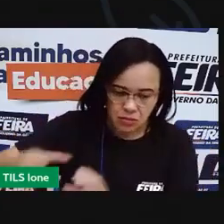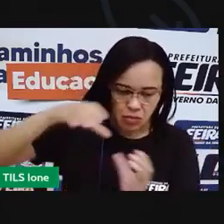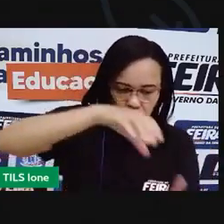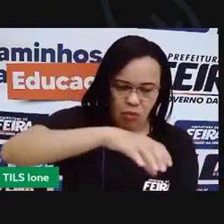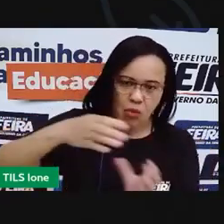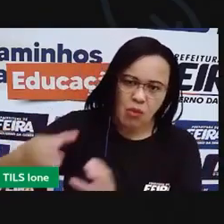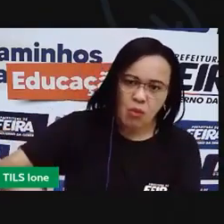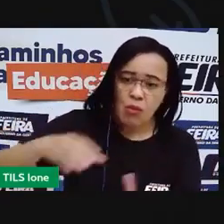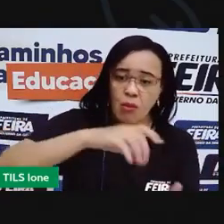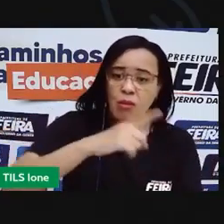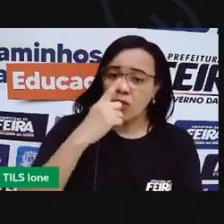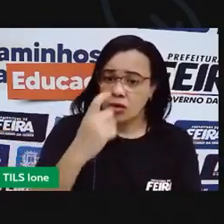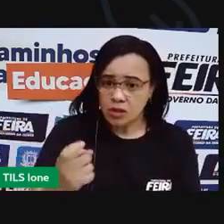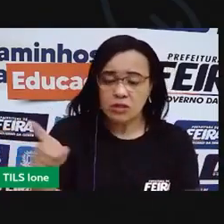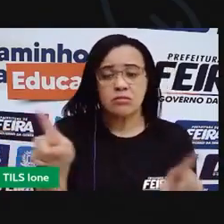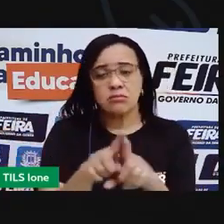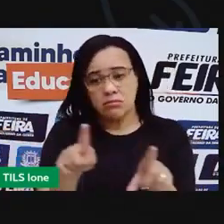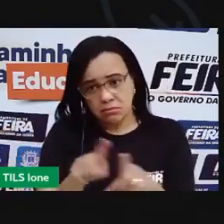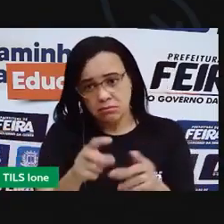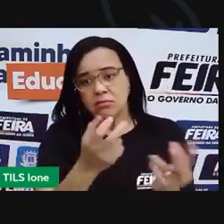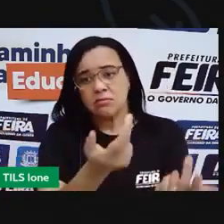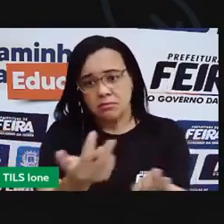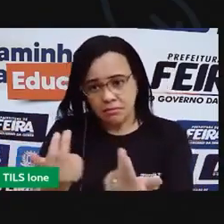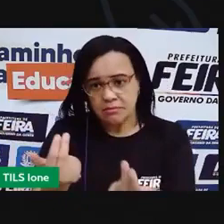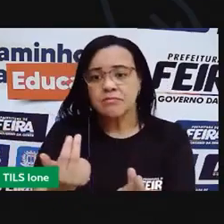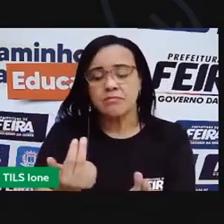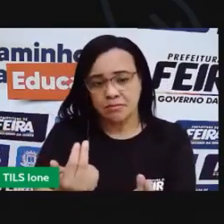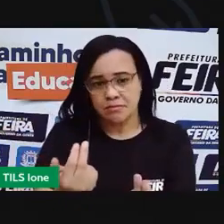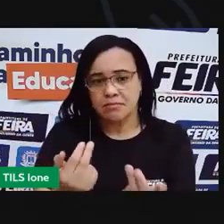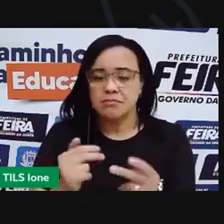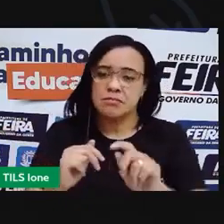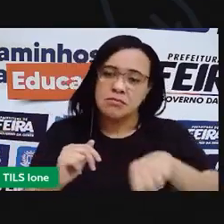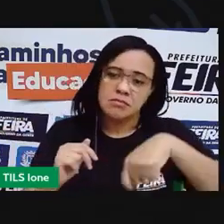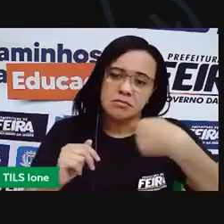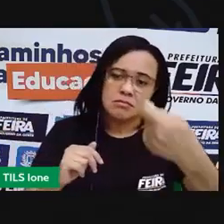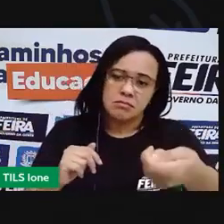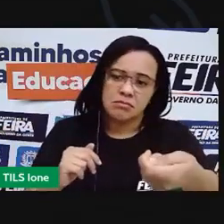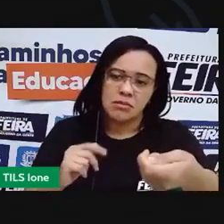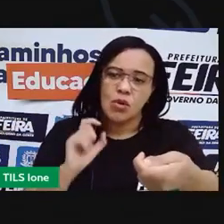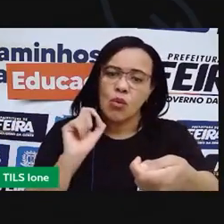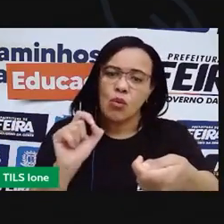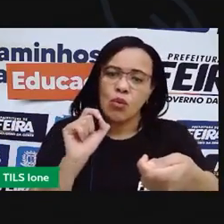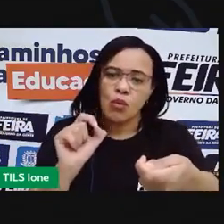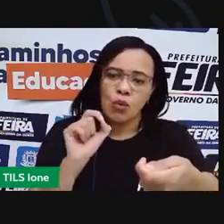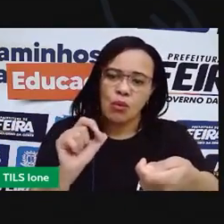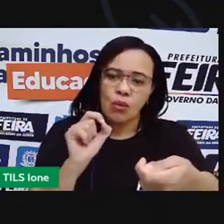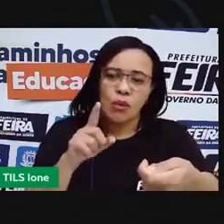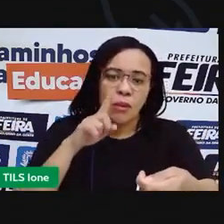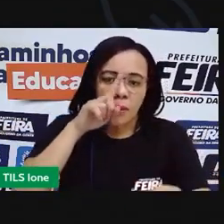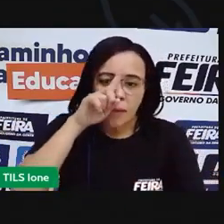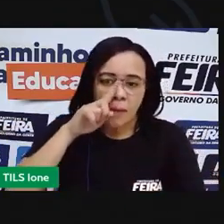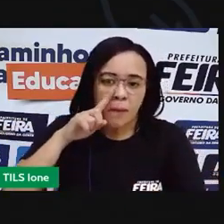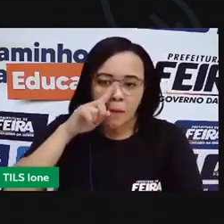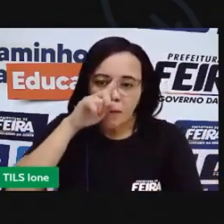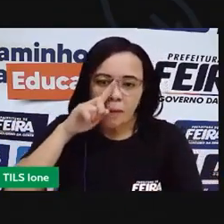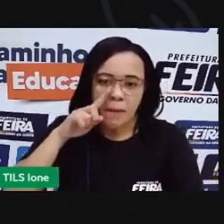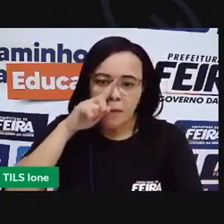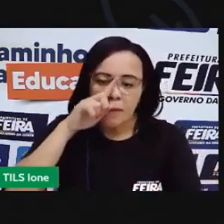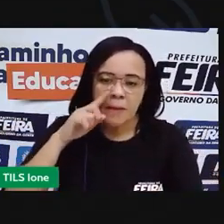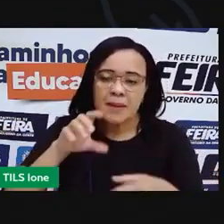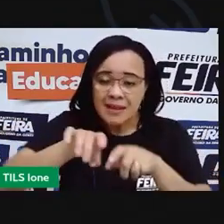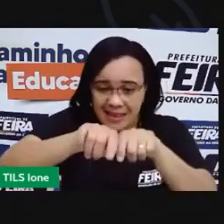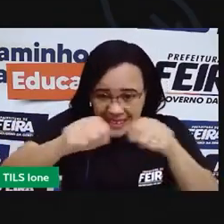tá vendo porque ele ó num saco plástico negro consegue